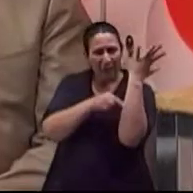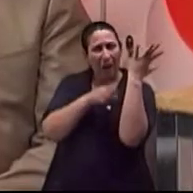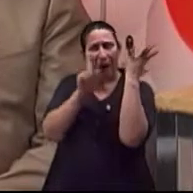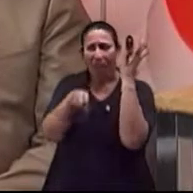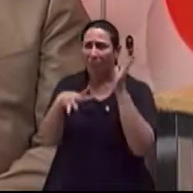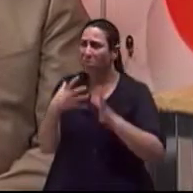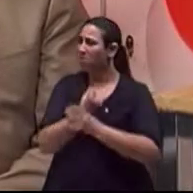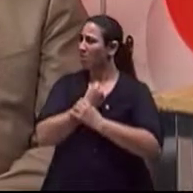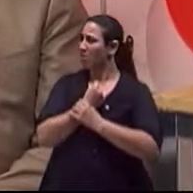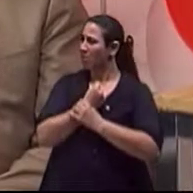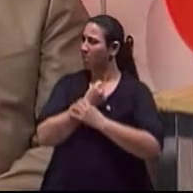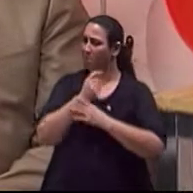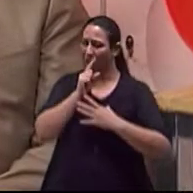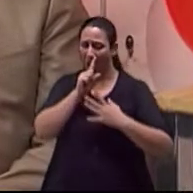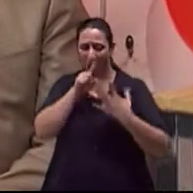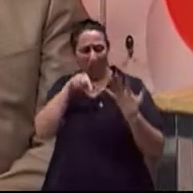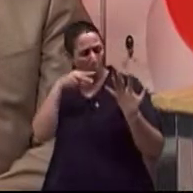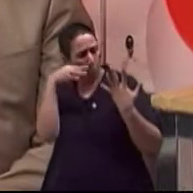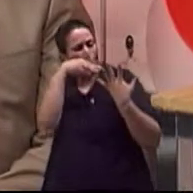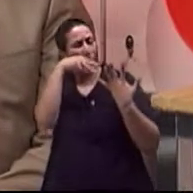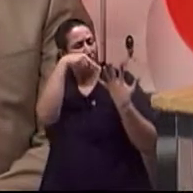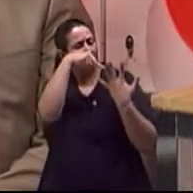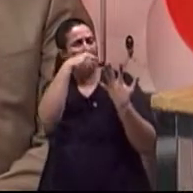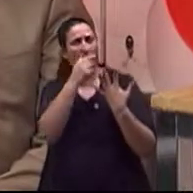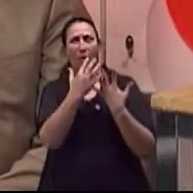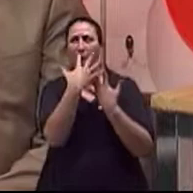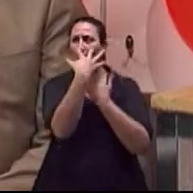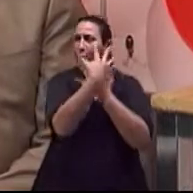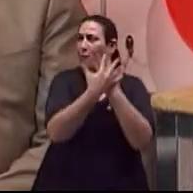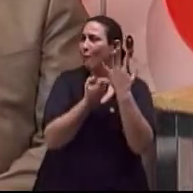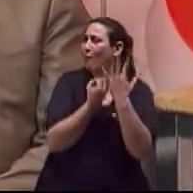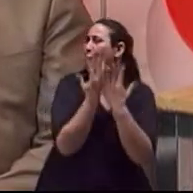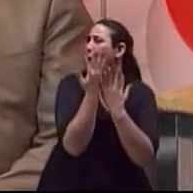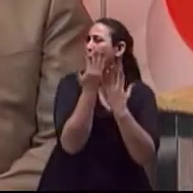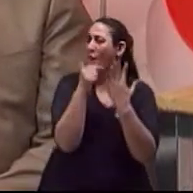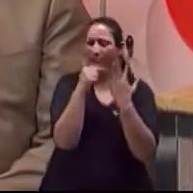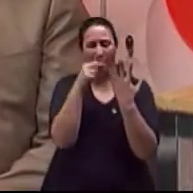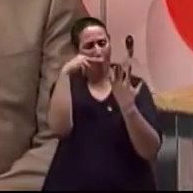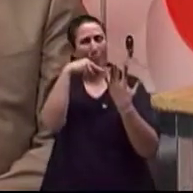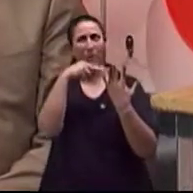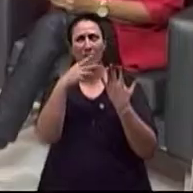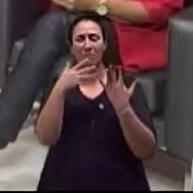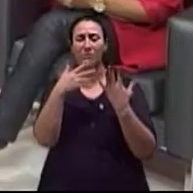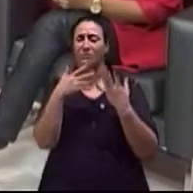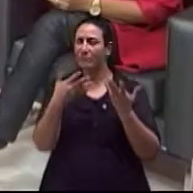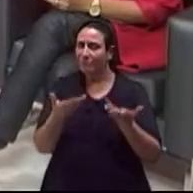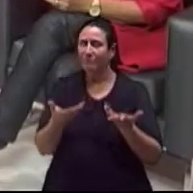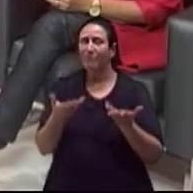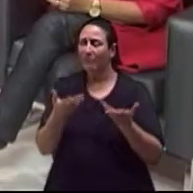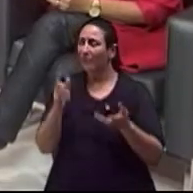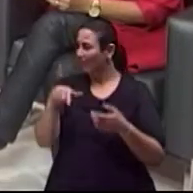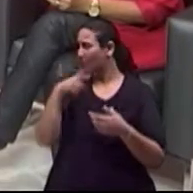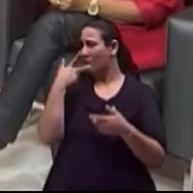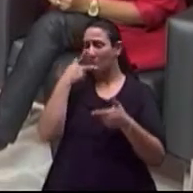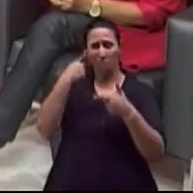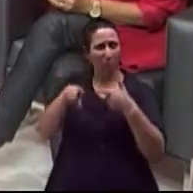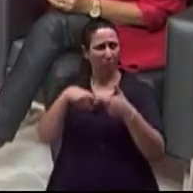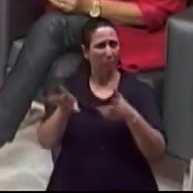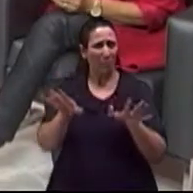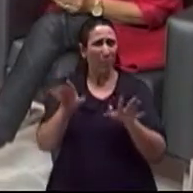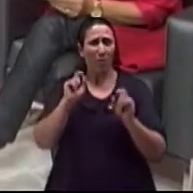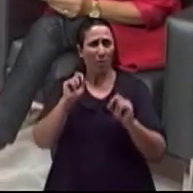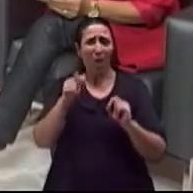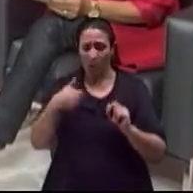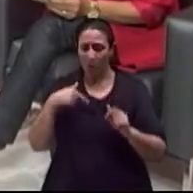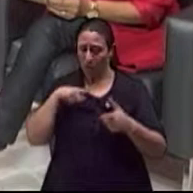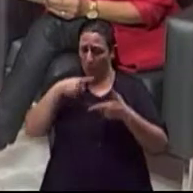Com certeza E tudo depende de como eu lido com as coisas Eu costumo dizer no programa O problema não é ter problema O que eu faço